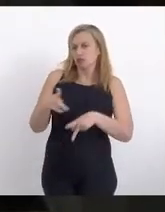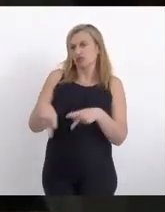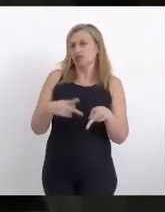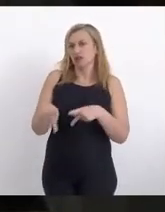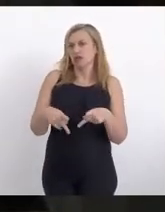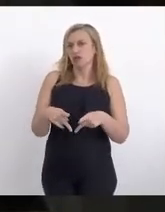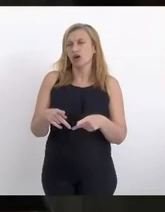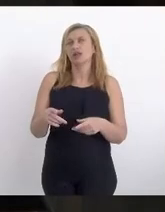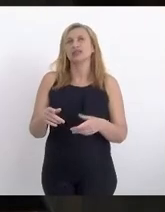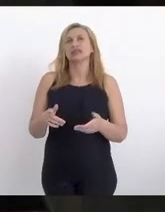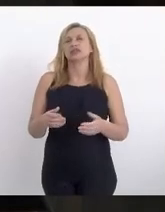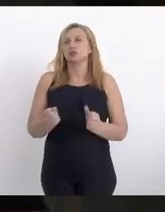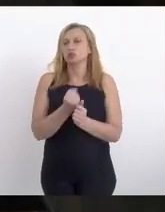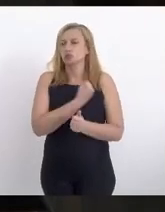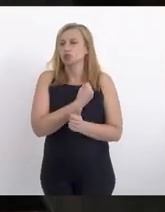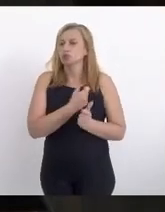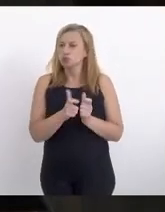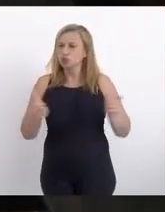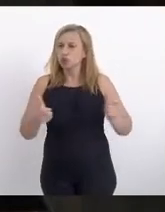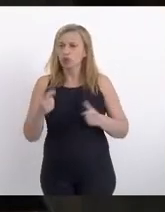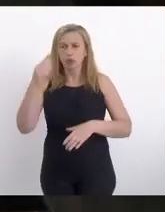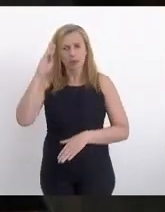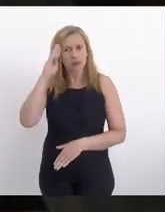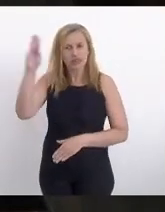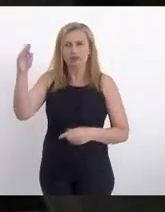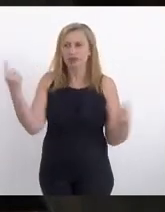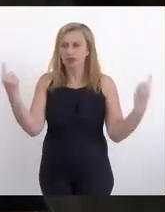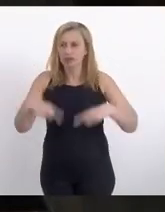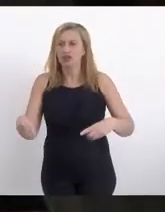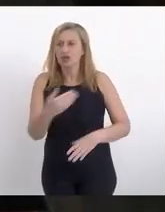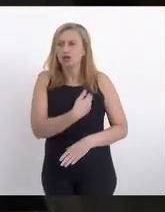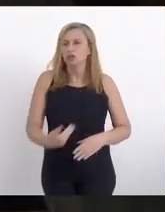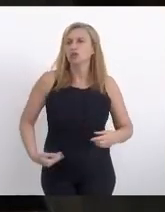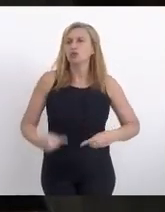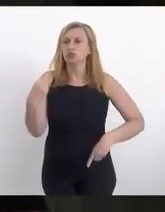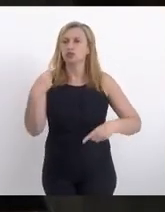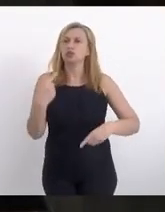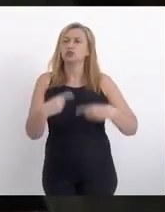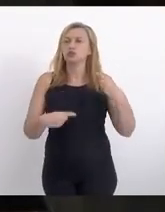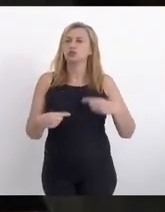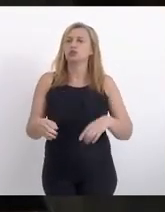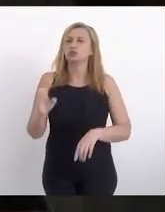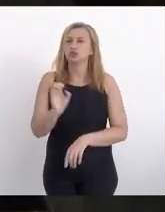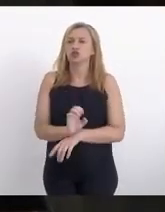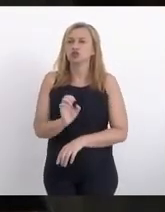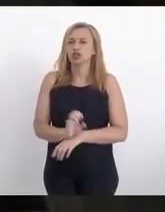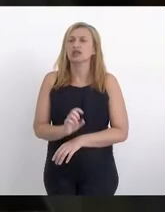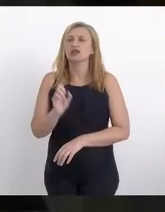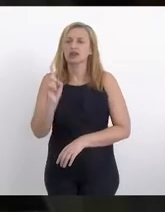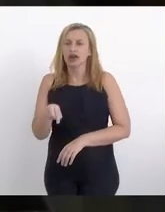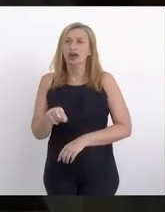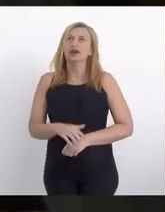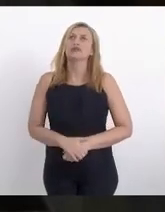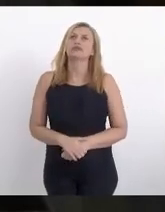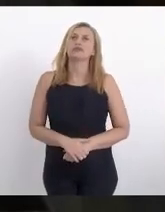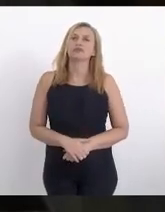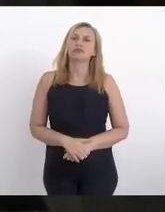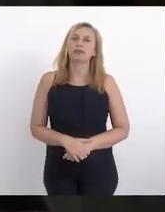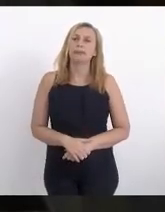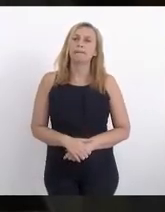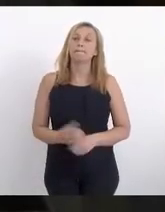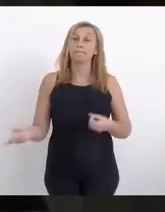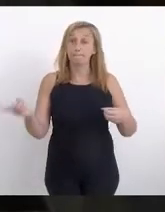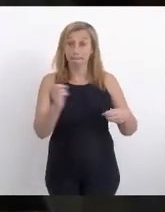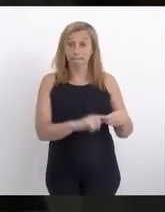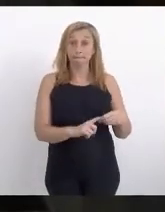desafio, o principal desafio como política de Estado para o próximo quadriênio, de 2023 para frente, será a